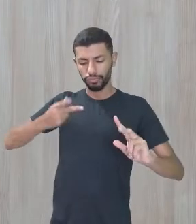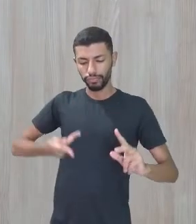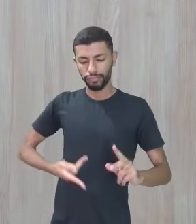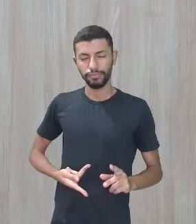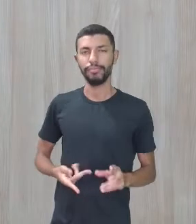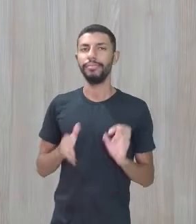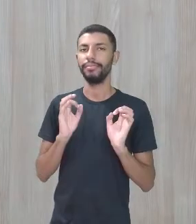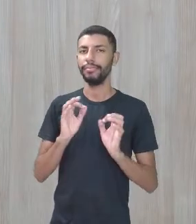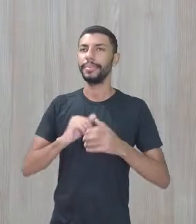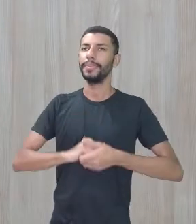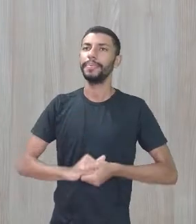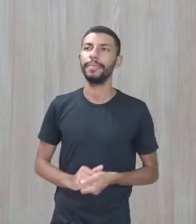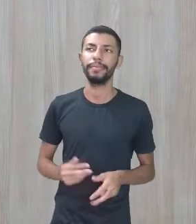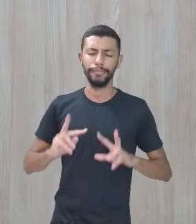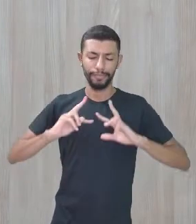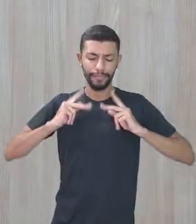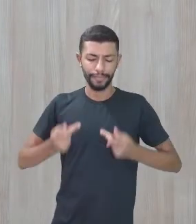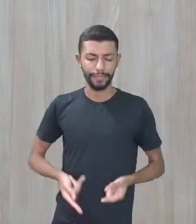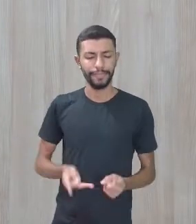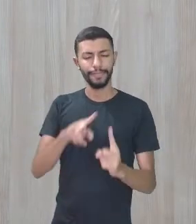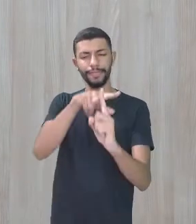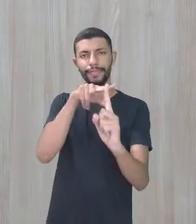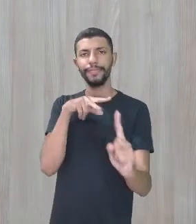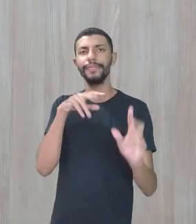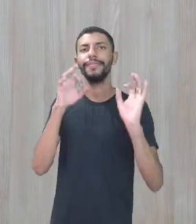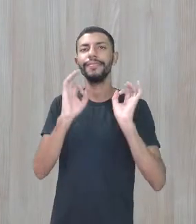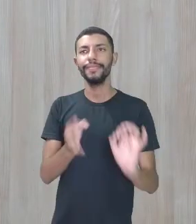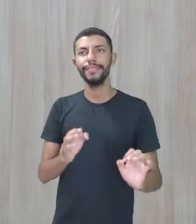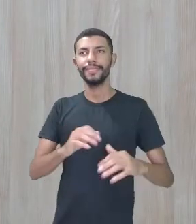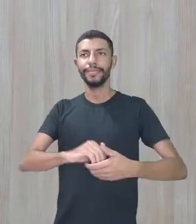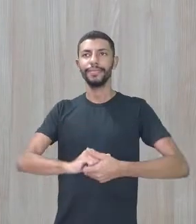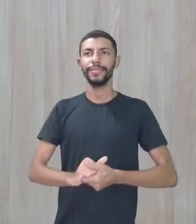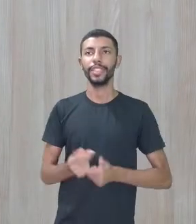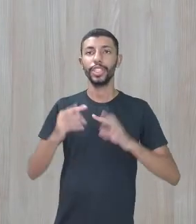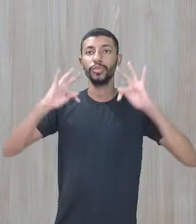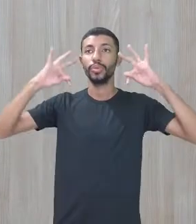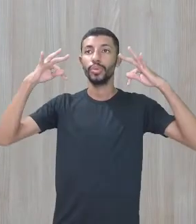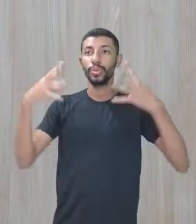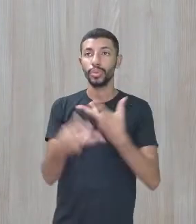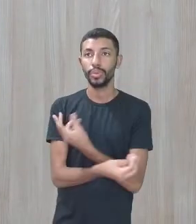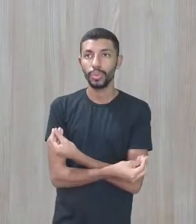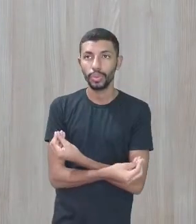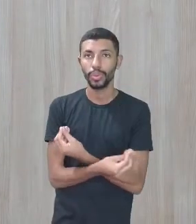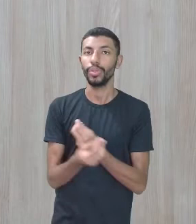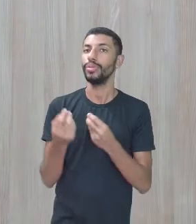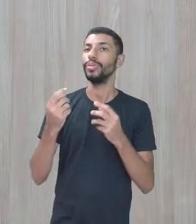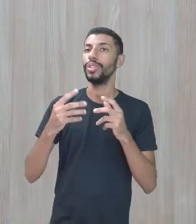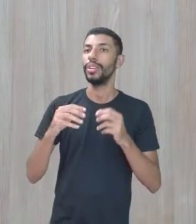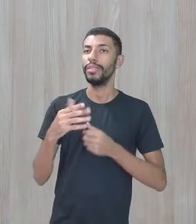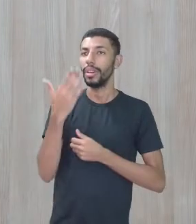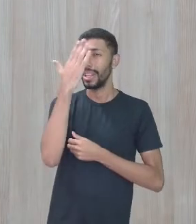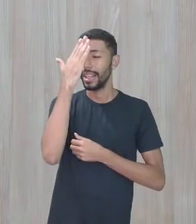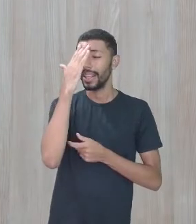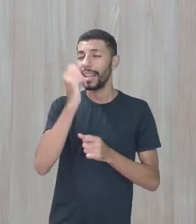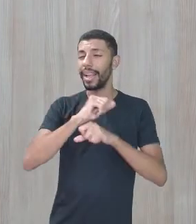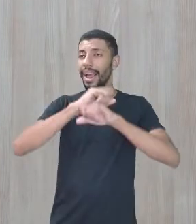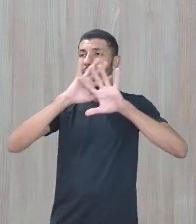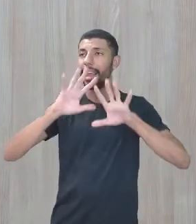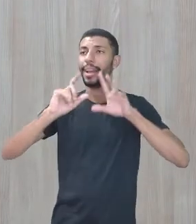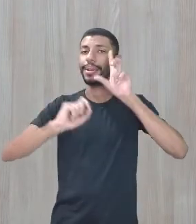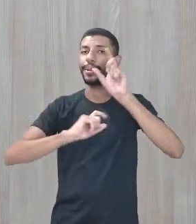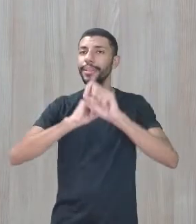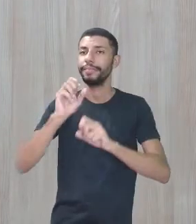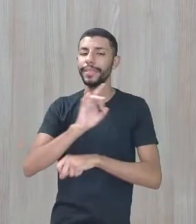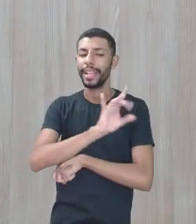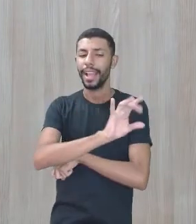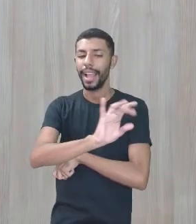ser visto de uma maneira mais humana. todos ali vão entender que cada